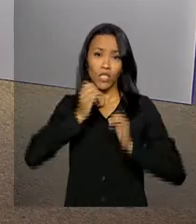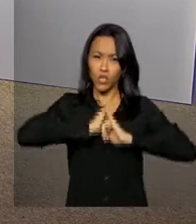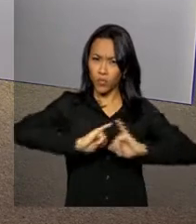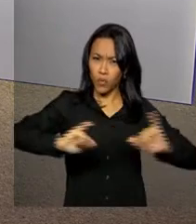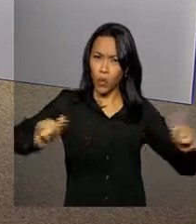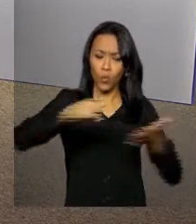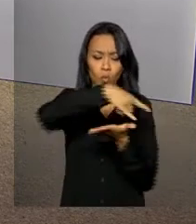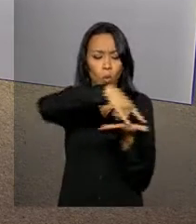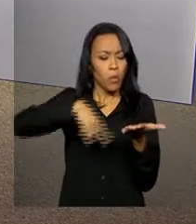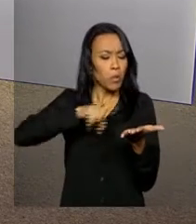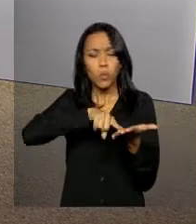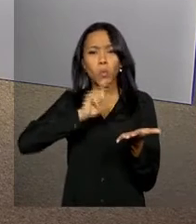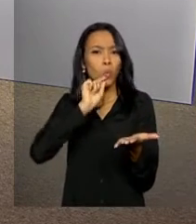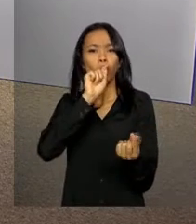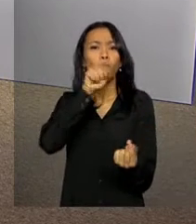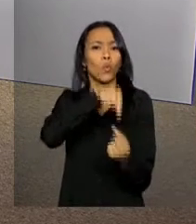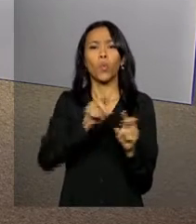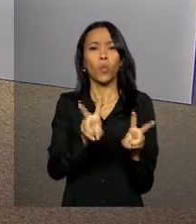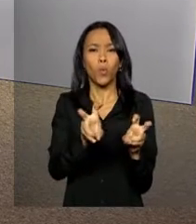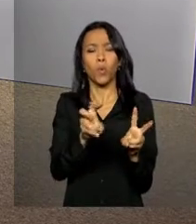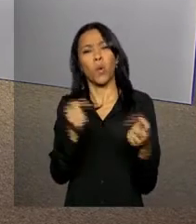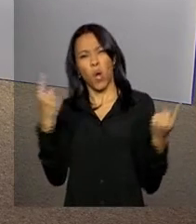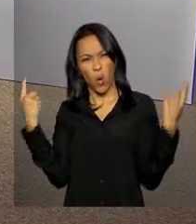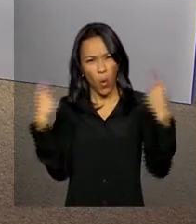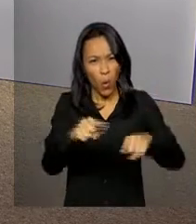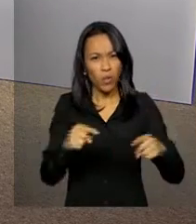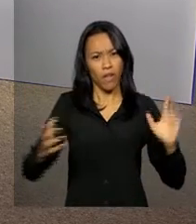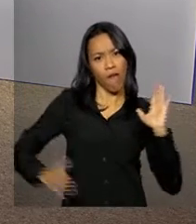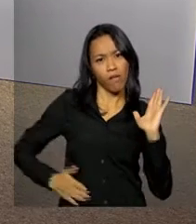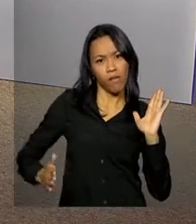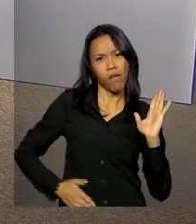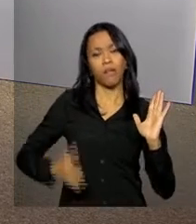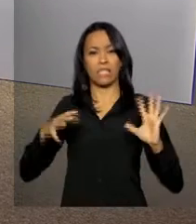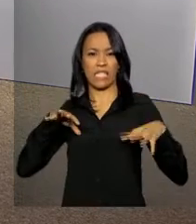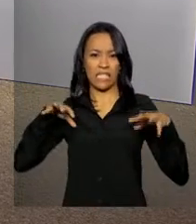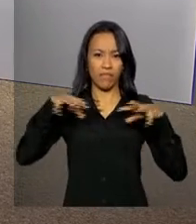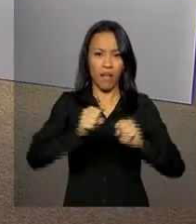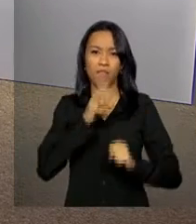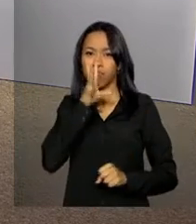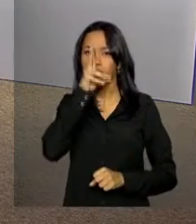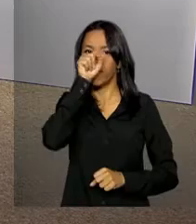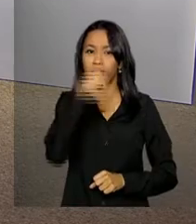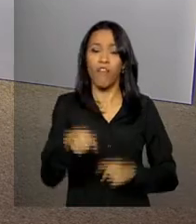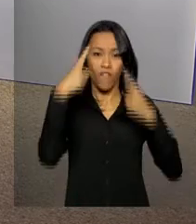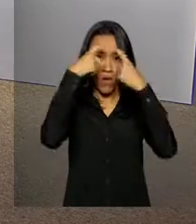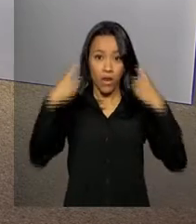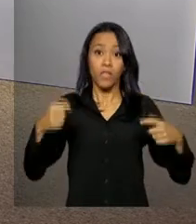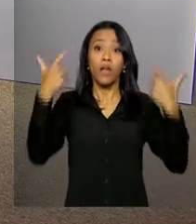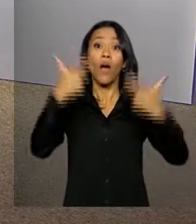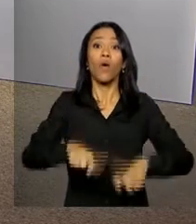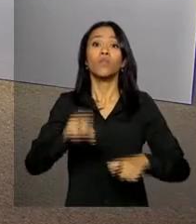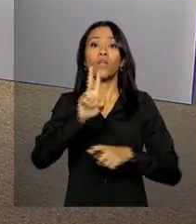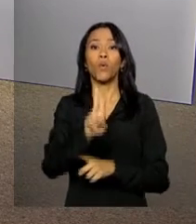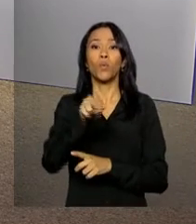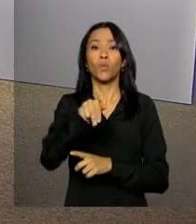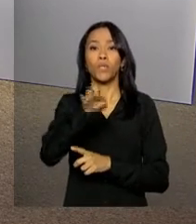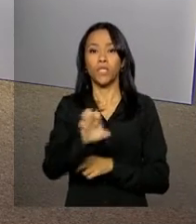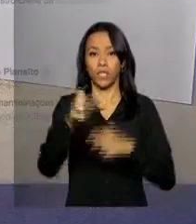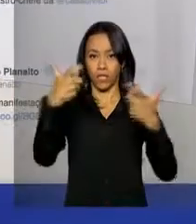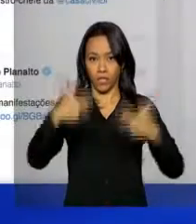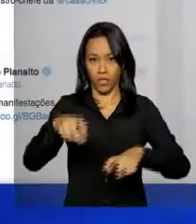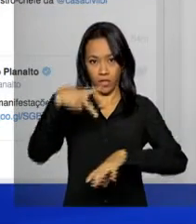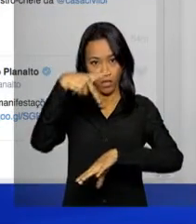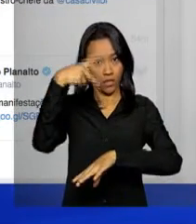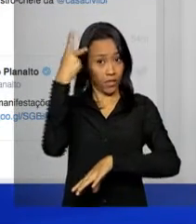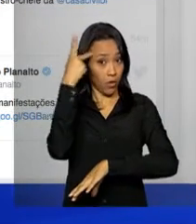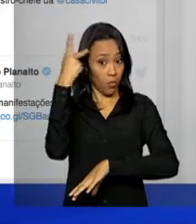condenando a violência cometida por vândalos que atacaram a sede da União Nacional dos Estudantes, a UNE, em São Paulo. Segundo a